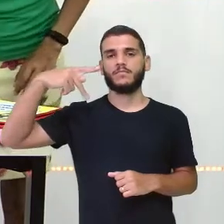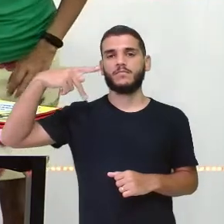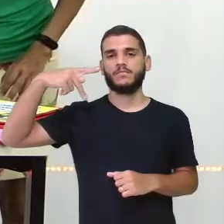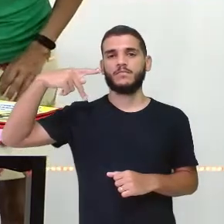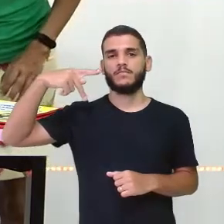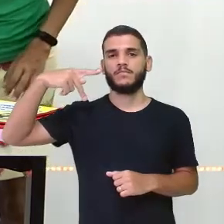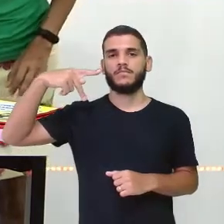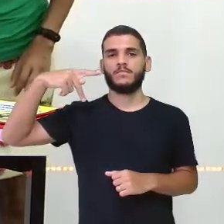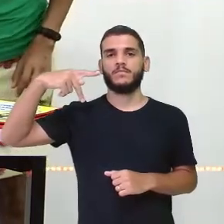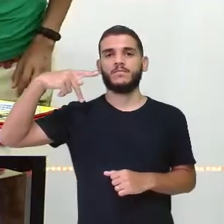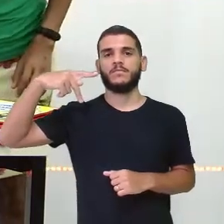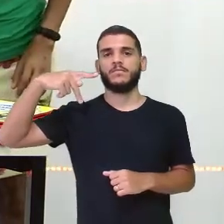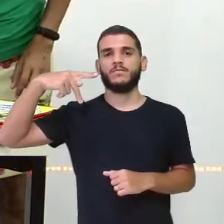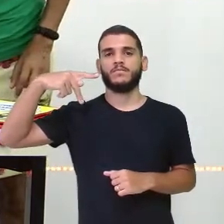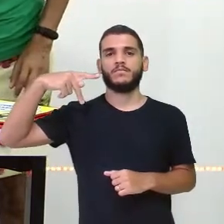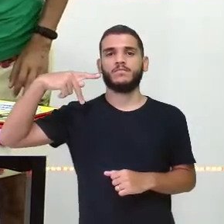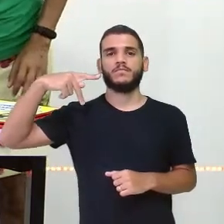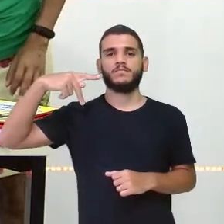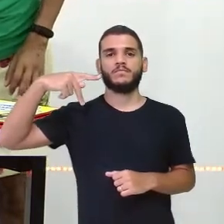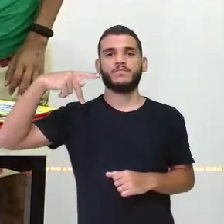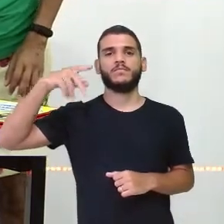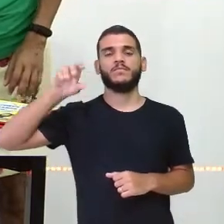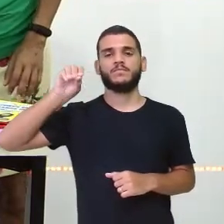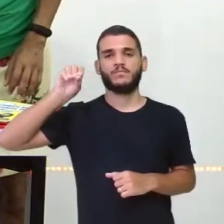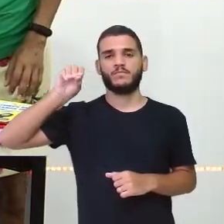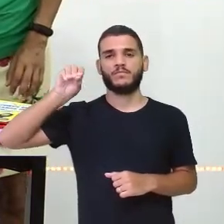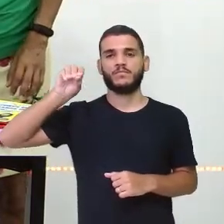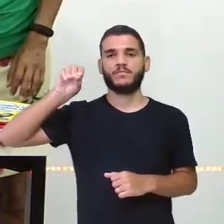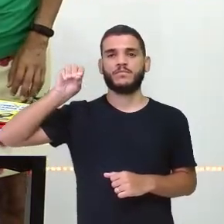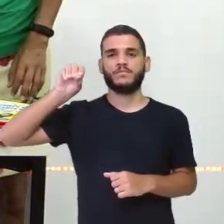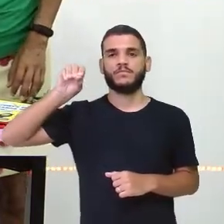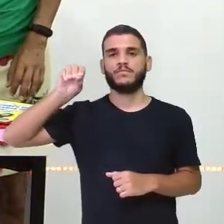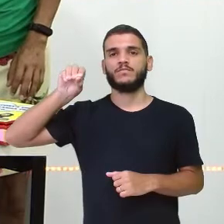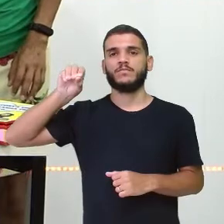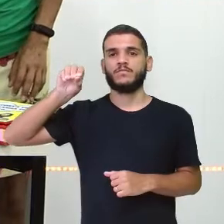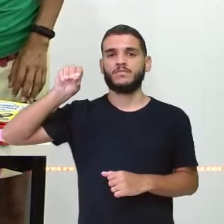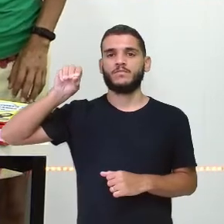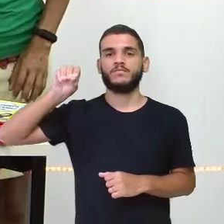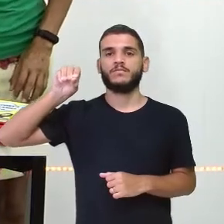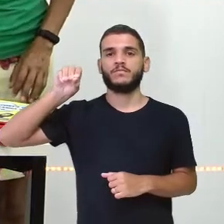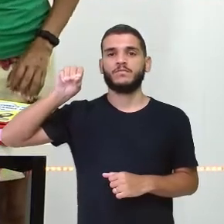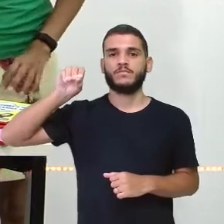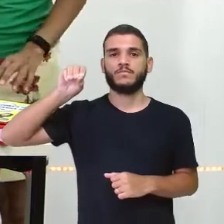Ui. Eita, caiu tudo. E o O. P. O. O outro aí.